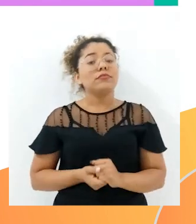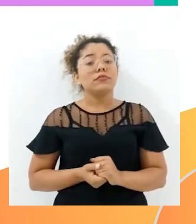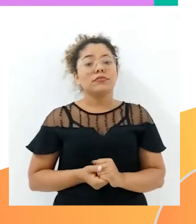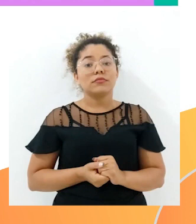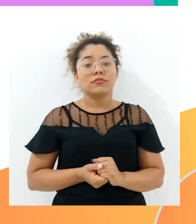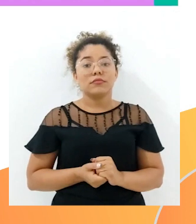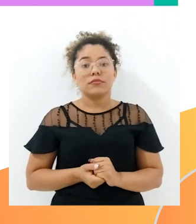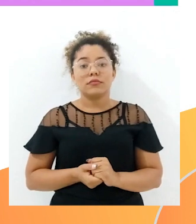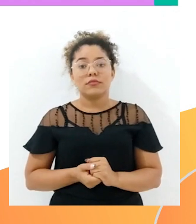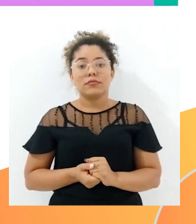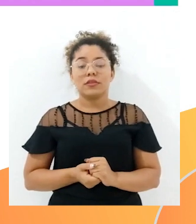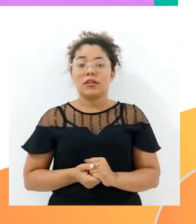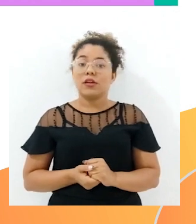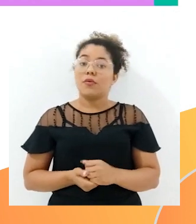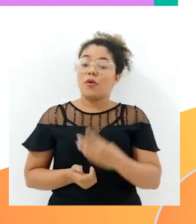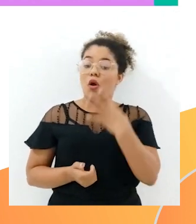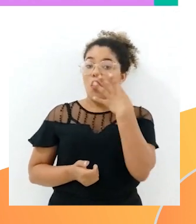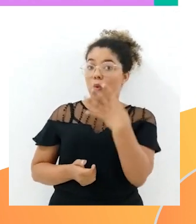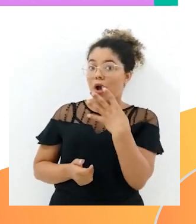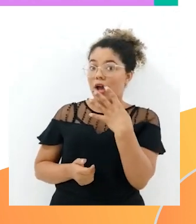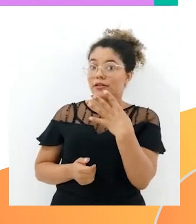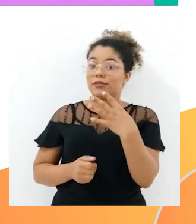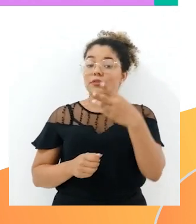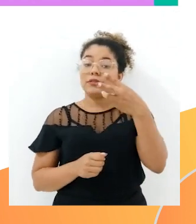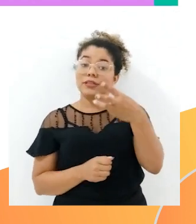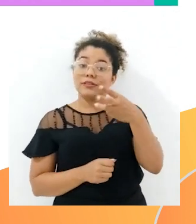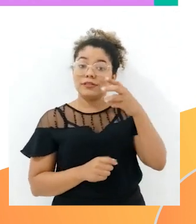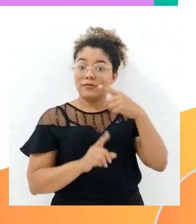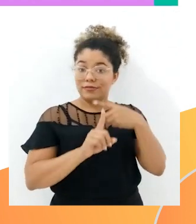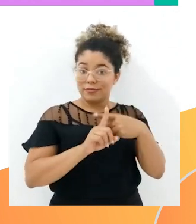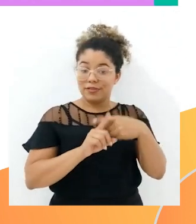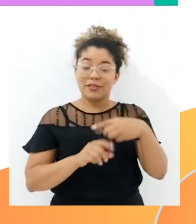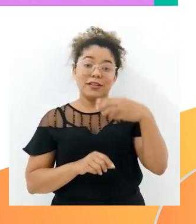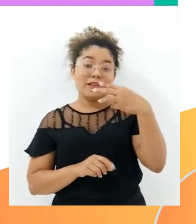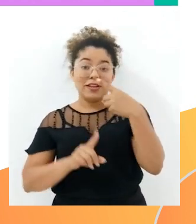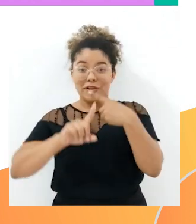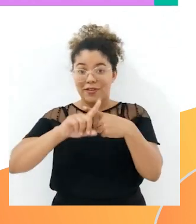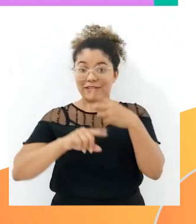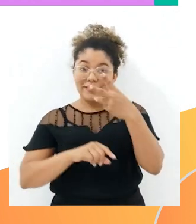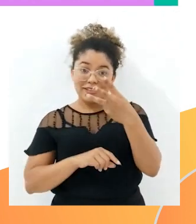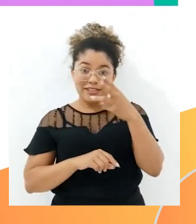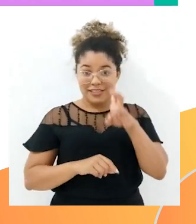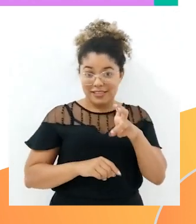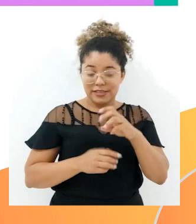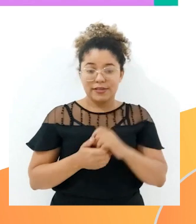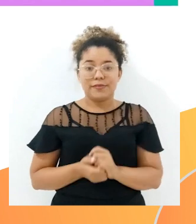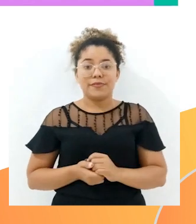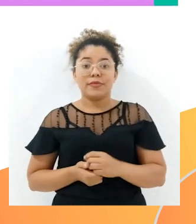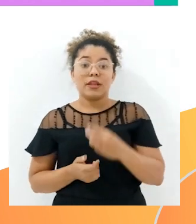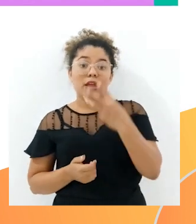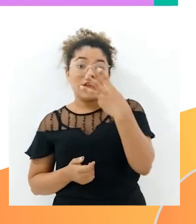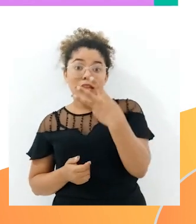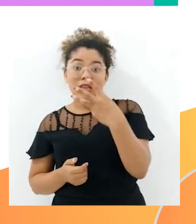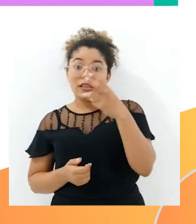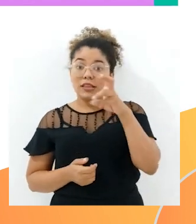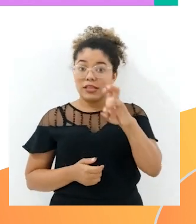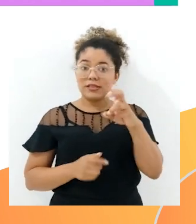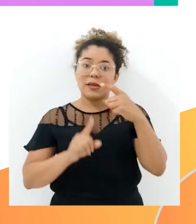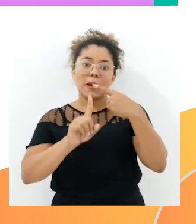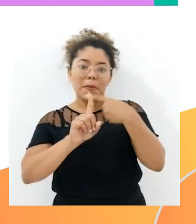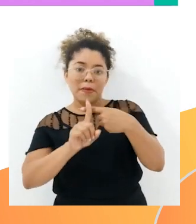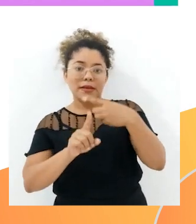com quatro parcelas de 35. 35, nós vamos armar a nossa continha, 35 mais